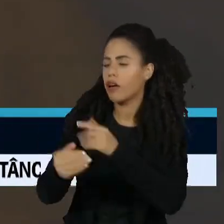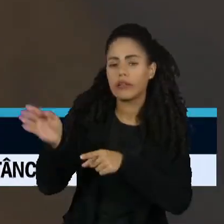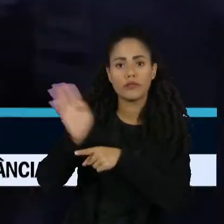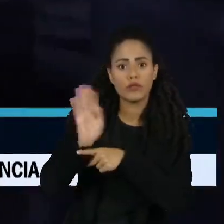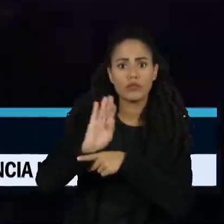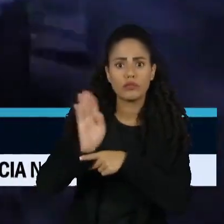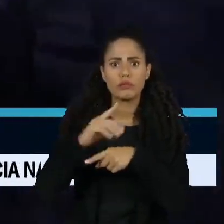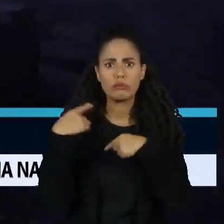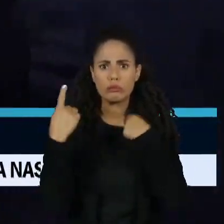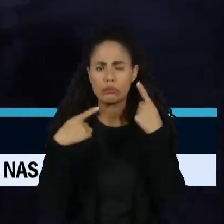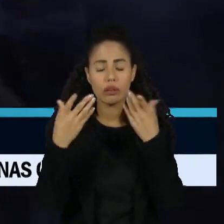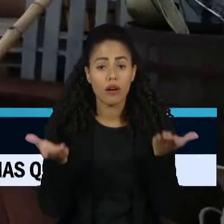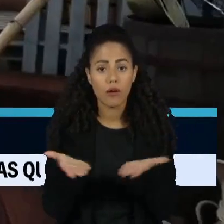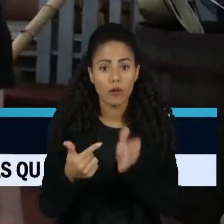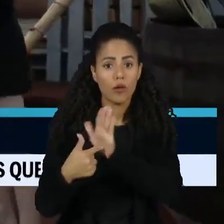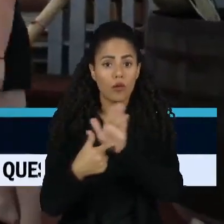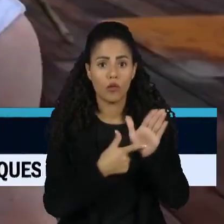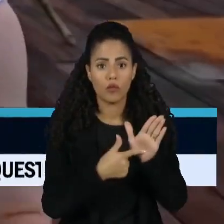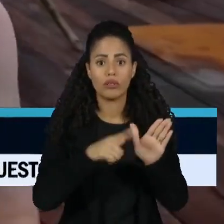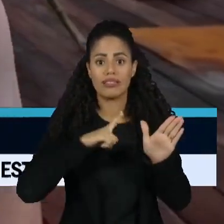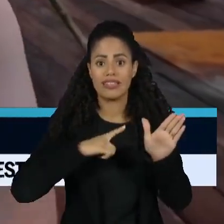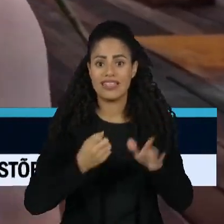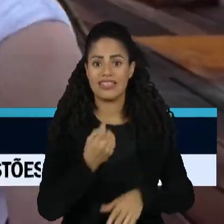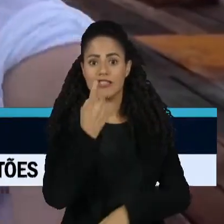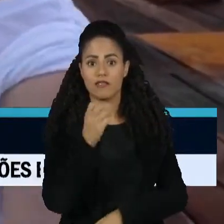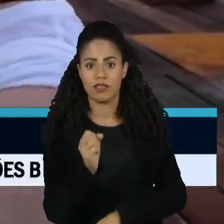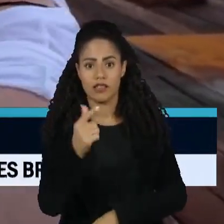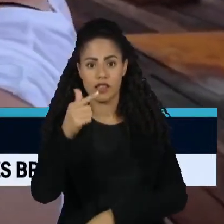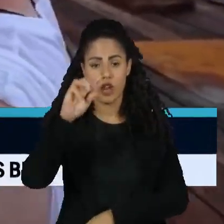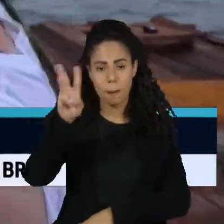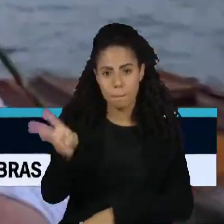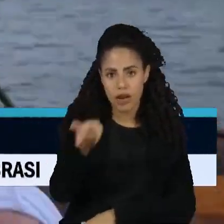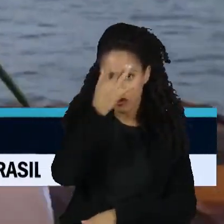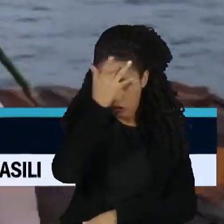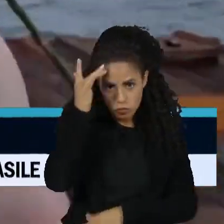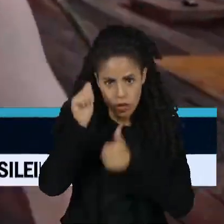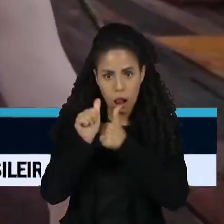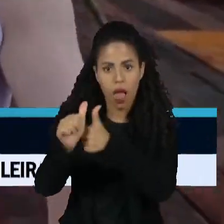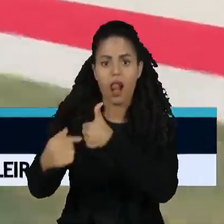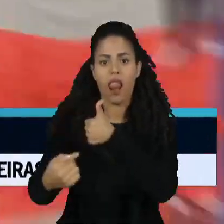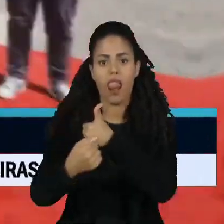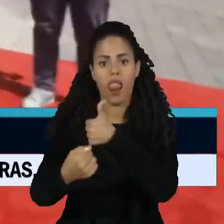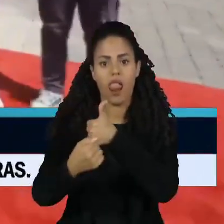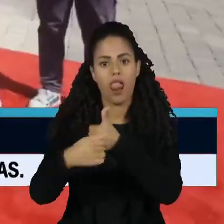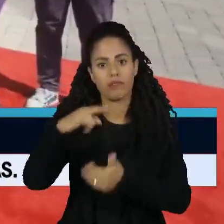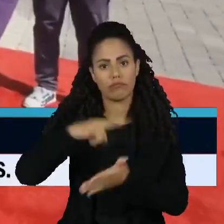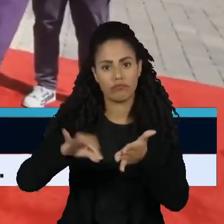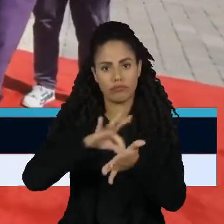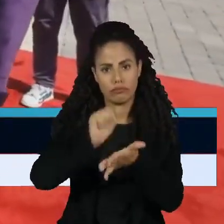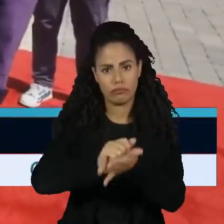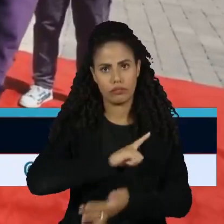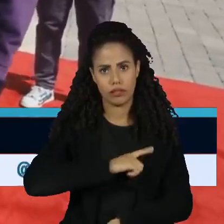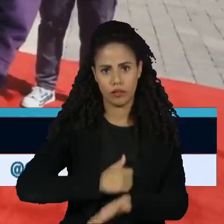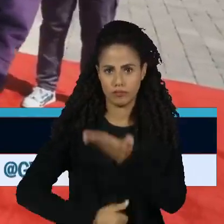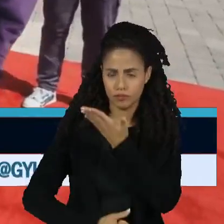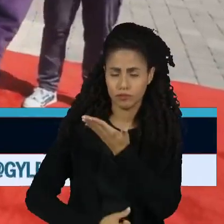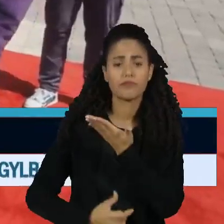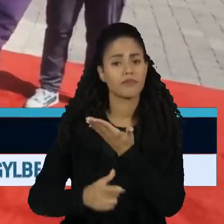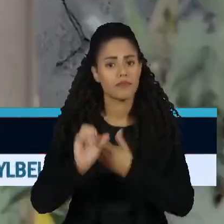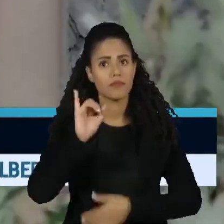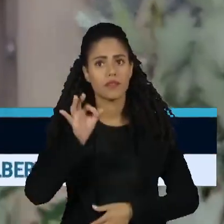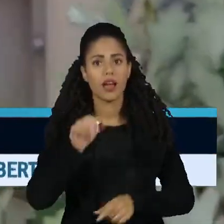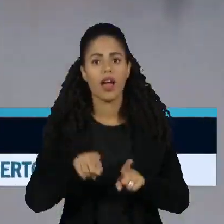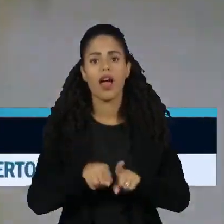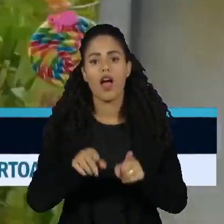inusitados. Hoje, tem mais de 187 milhões de inscritos no YouTube. Ele é considerado